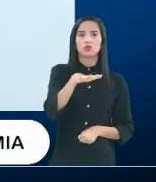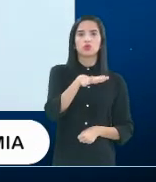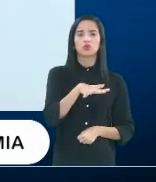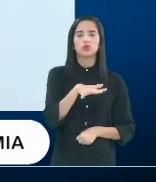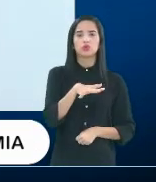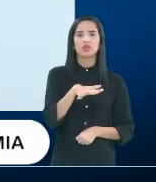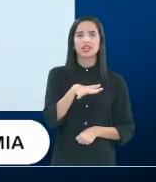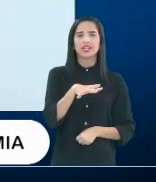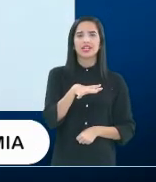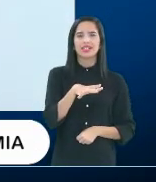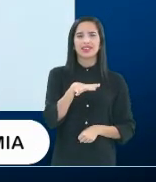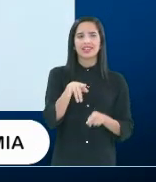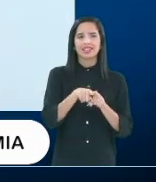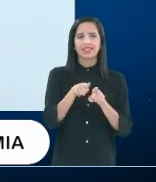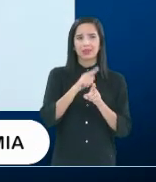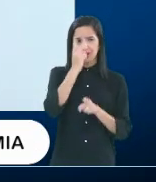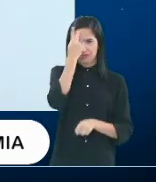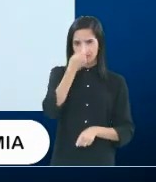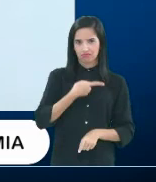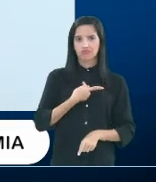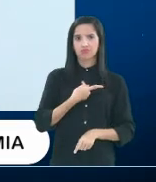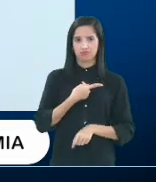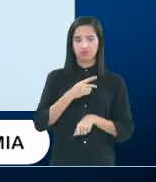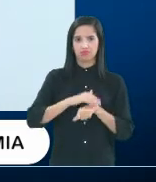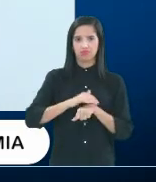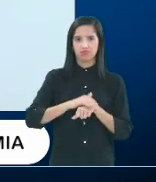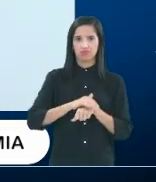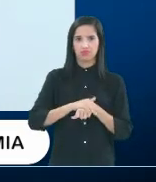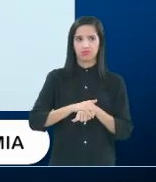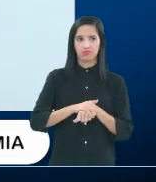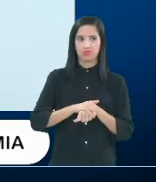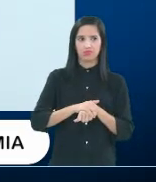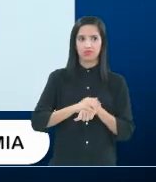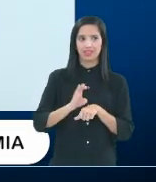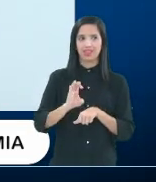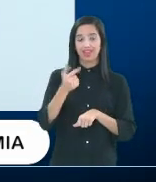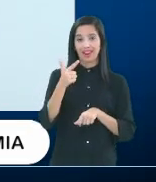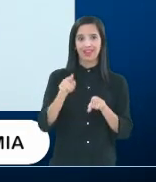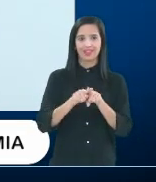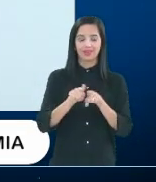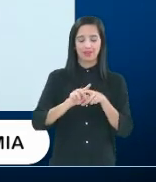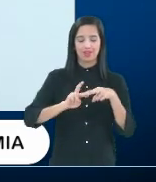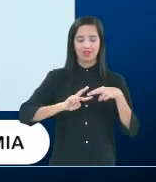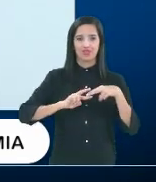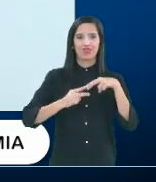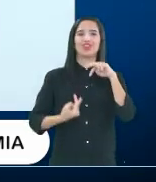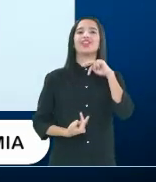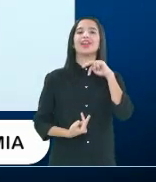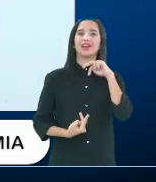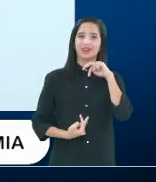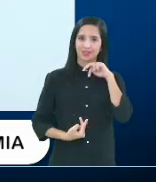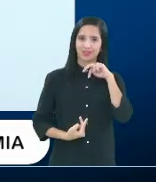de vulnerabilidades pessoais e também genéticas, né? Então,